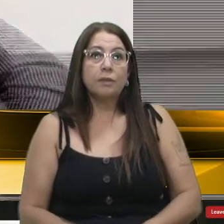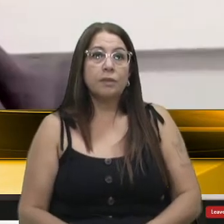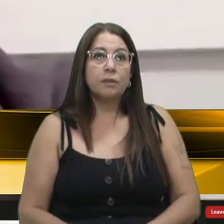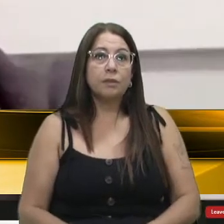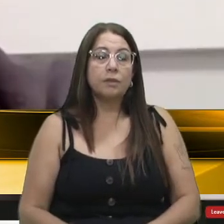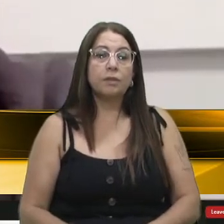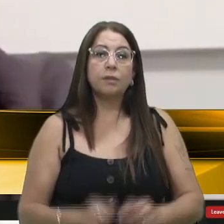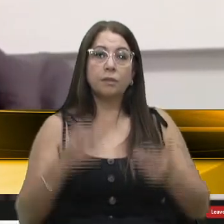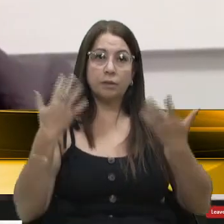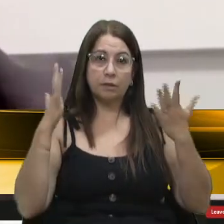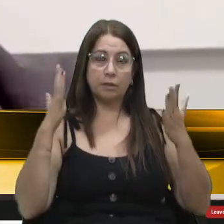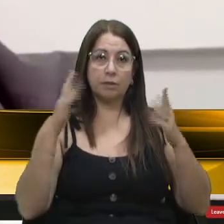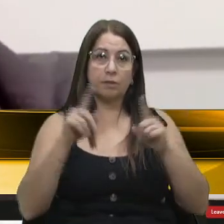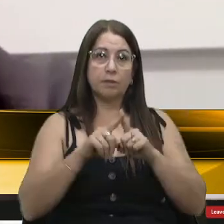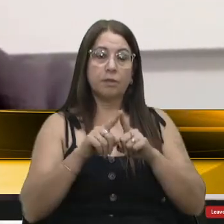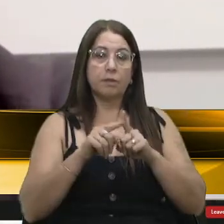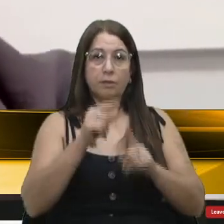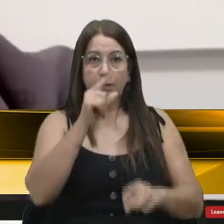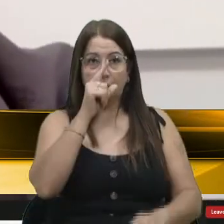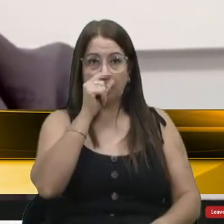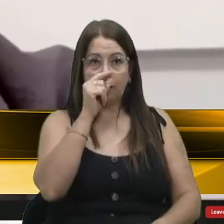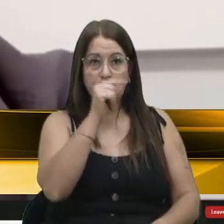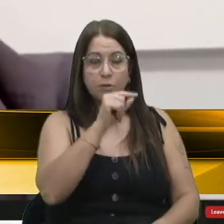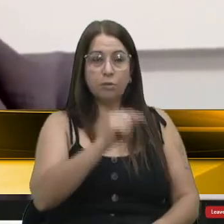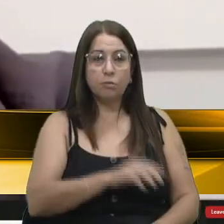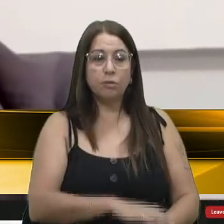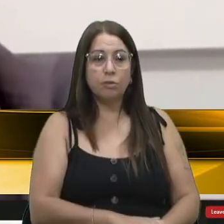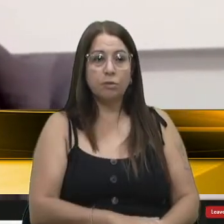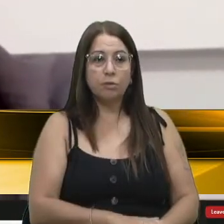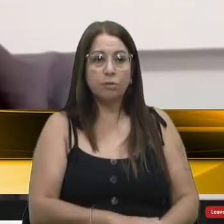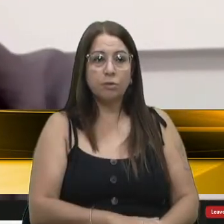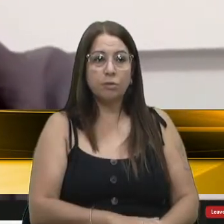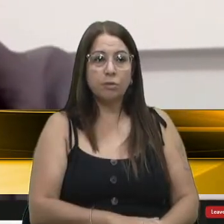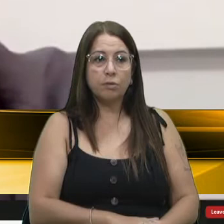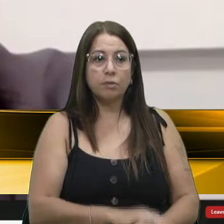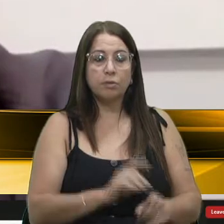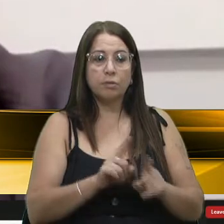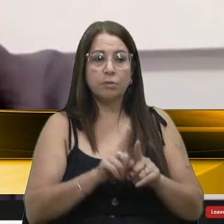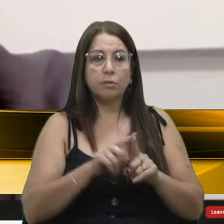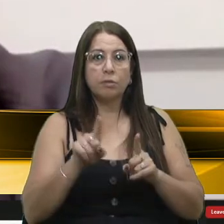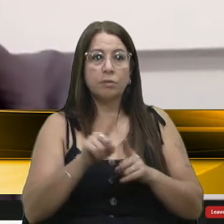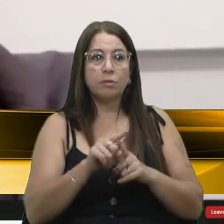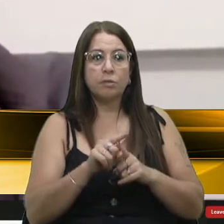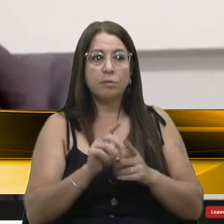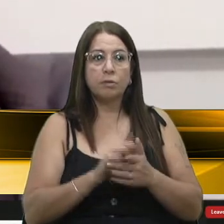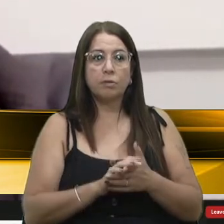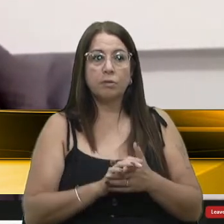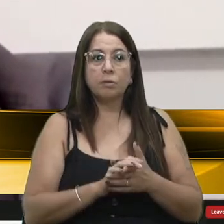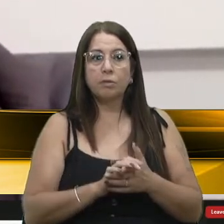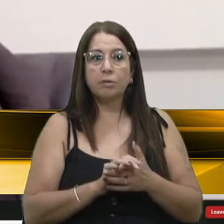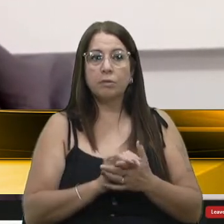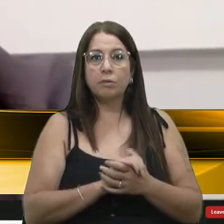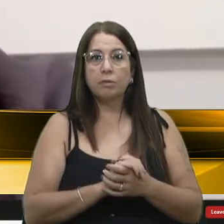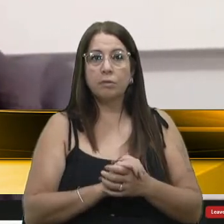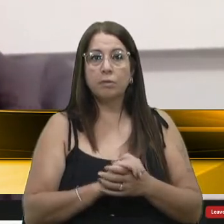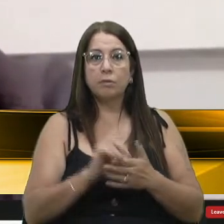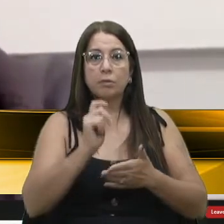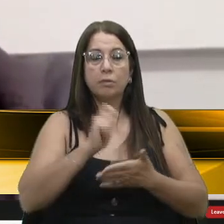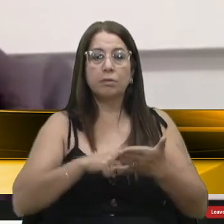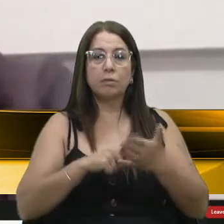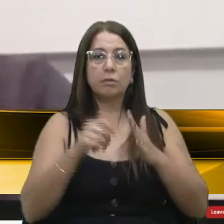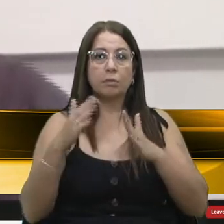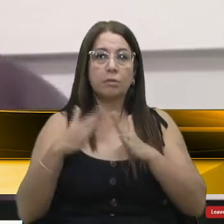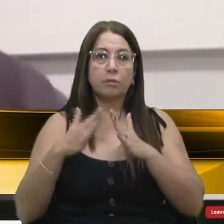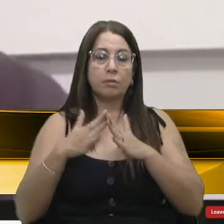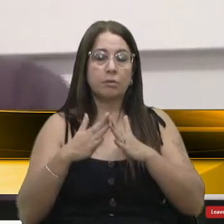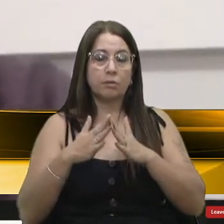parabenizar o vereador Santo Patinel pelo projeto, que é importante, né? É que ele já protocolou na casa, pra